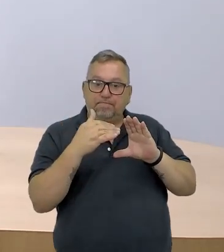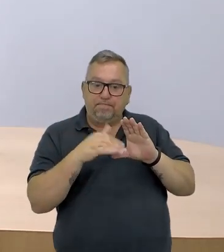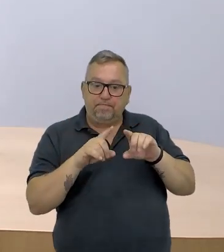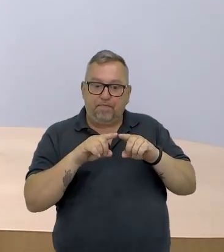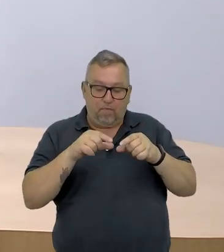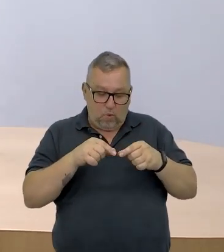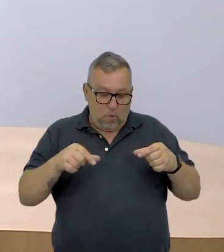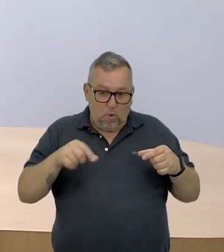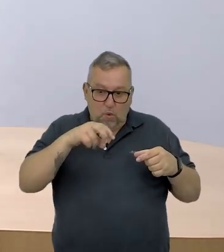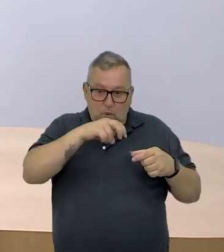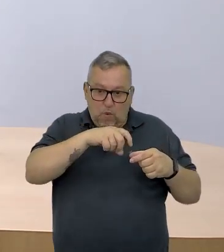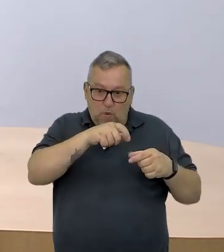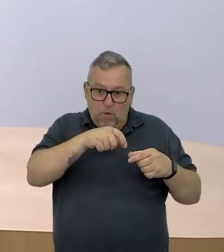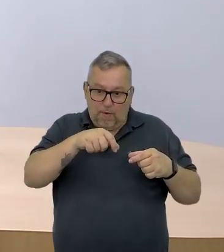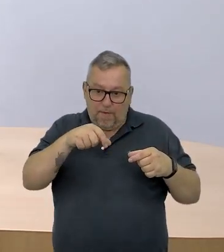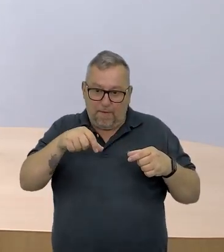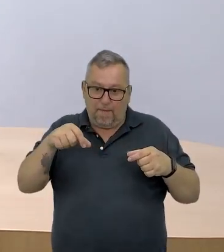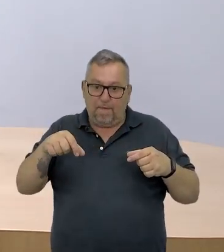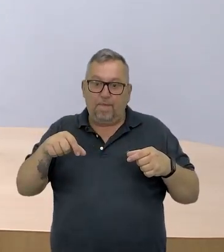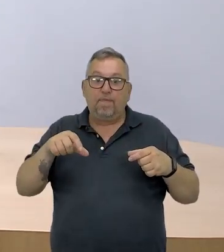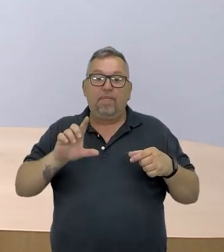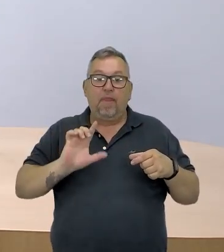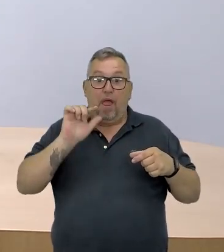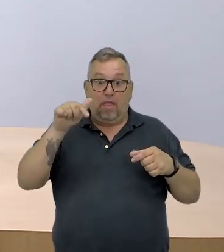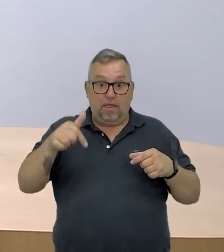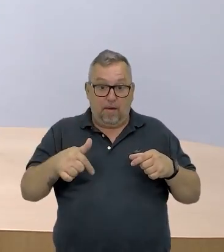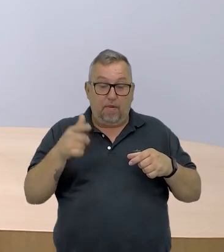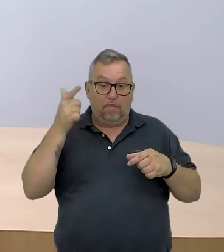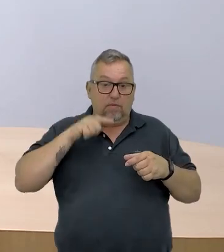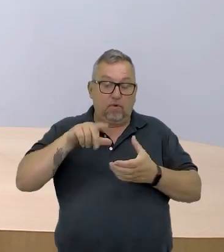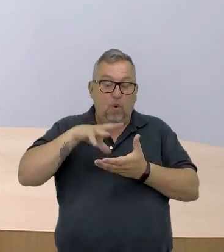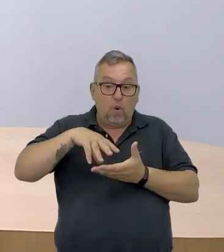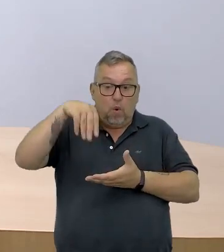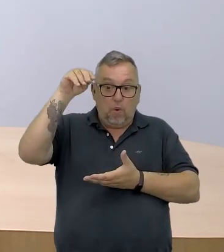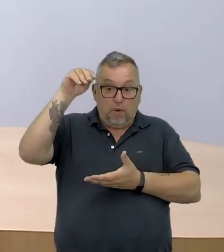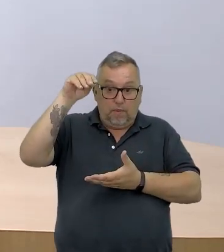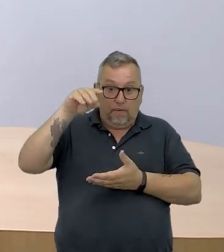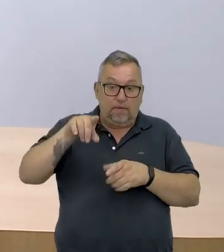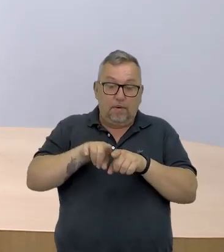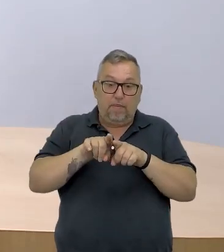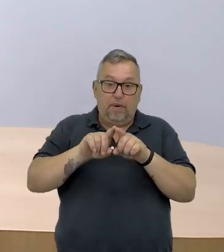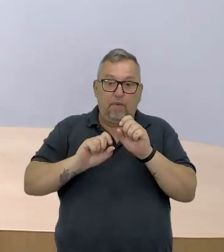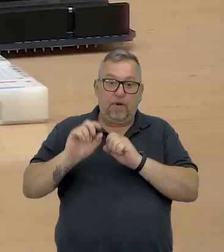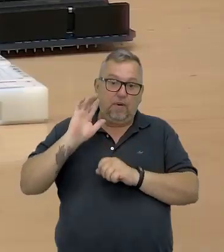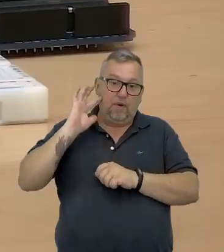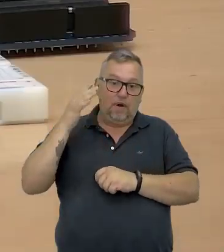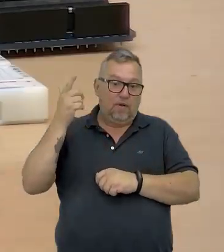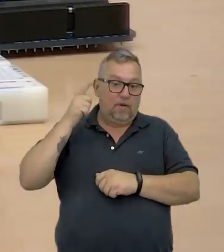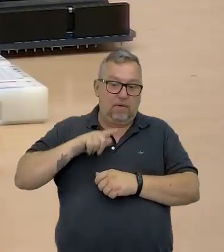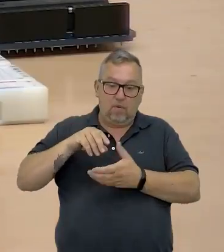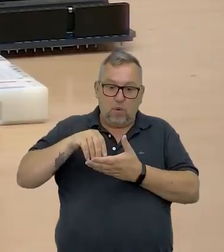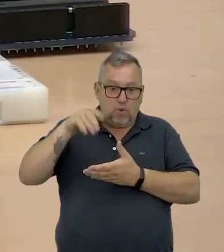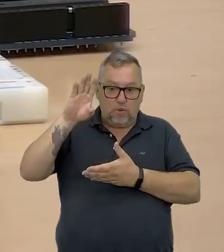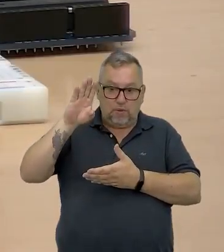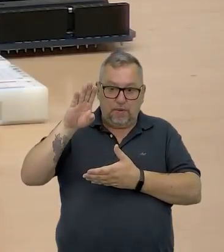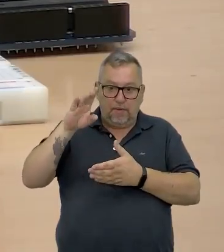Arduino, para a placa do Arduino. Depois que você subiu essa programação na placa do Arduino, você não precisa mais